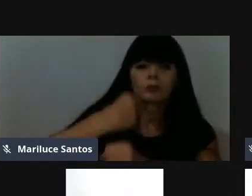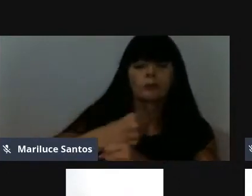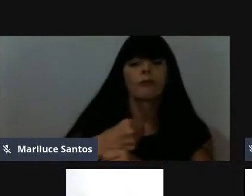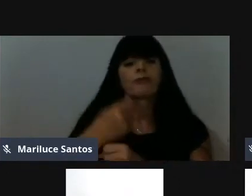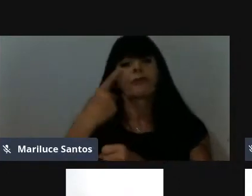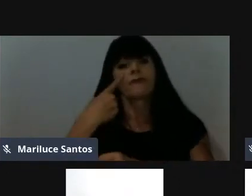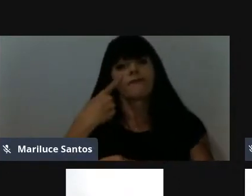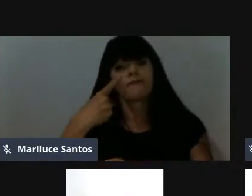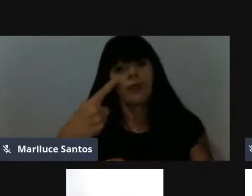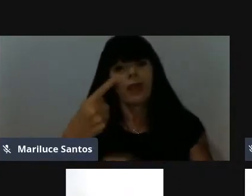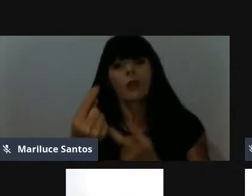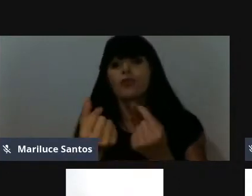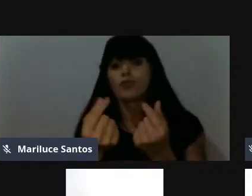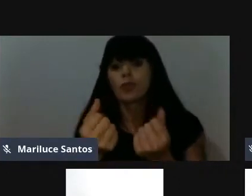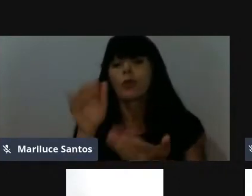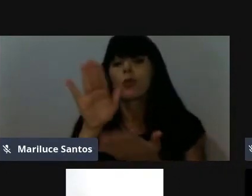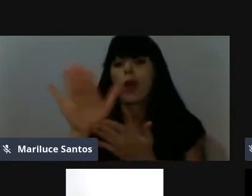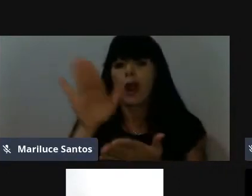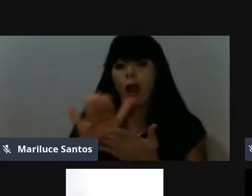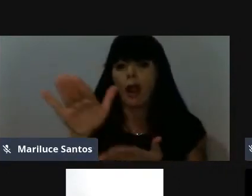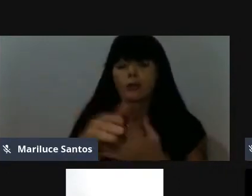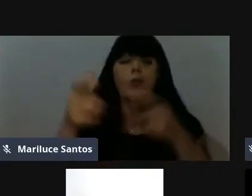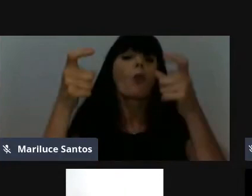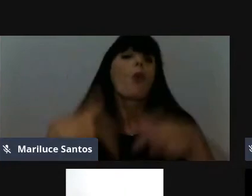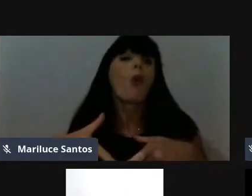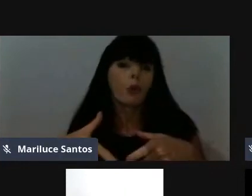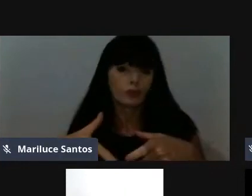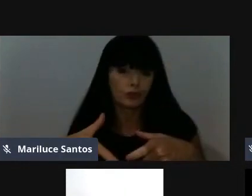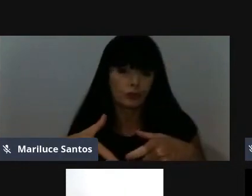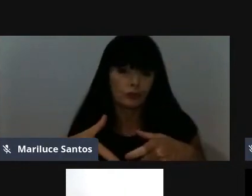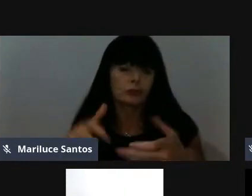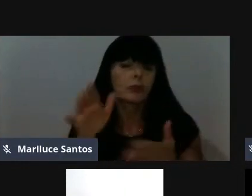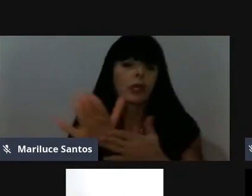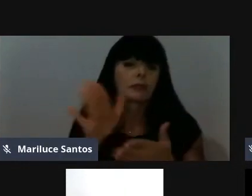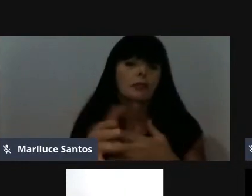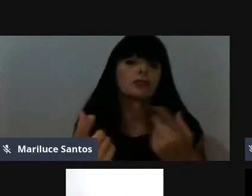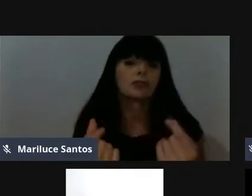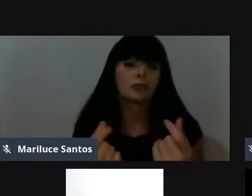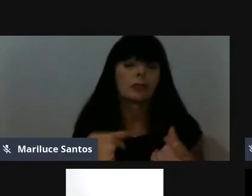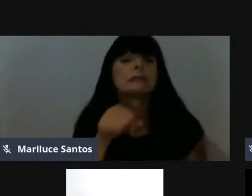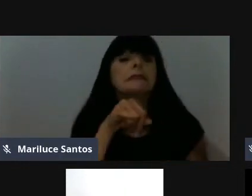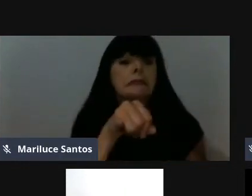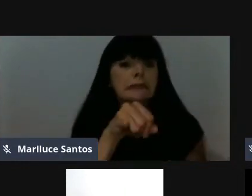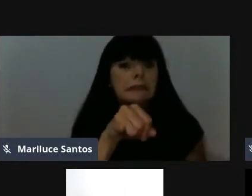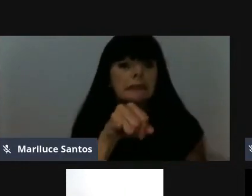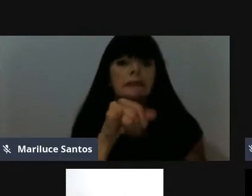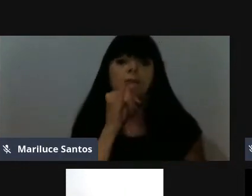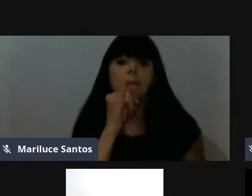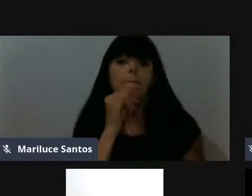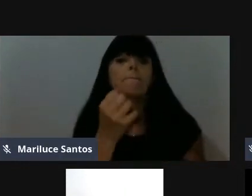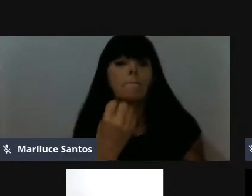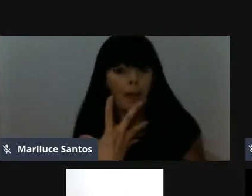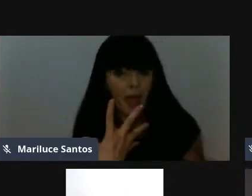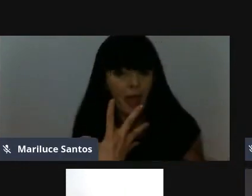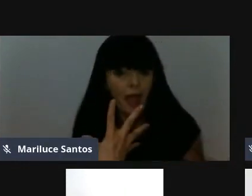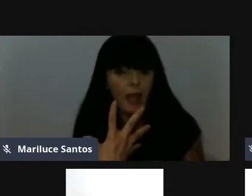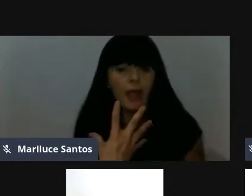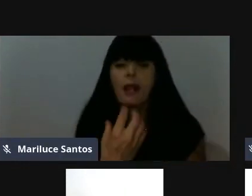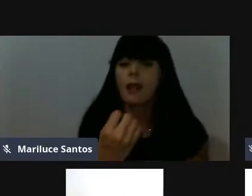orçamento, né, onde está sendo aplicado os nossos recursos, se estão sendo bem aplicados,